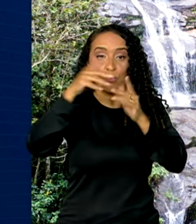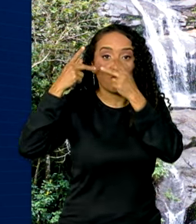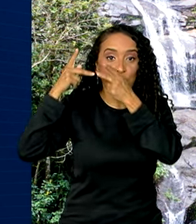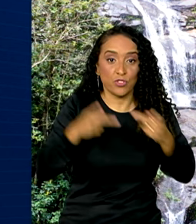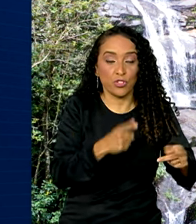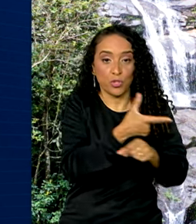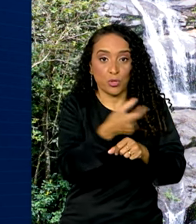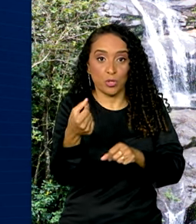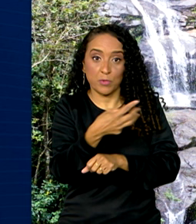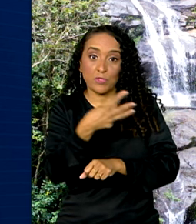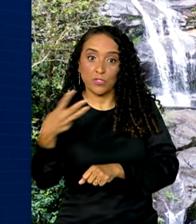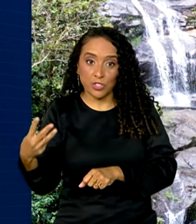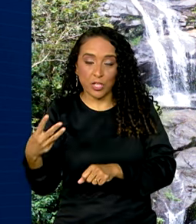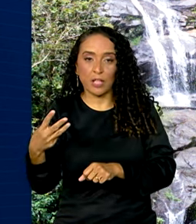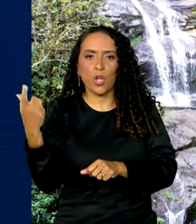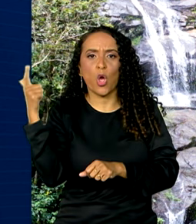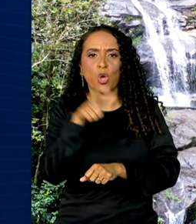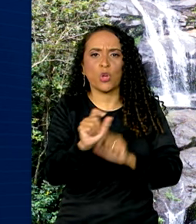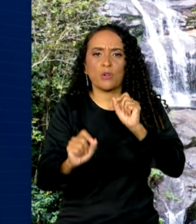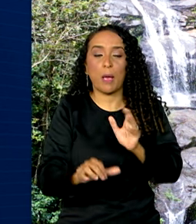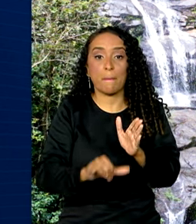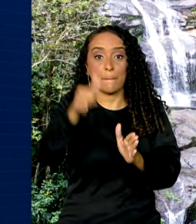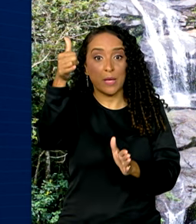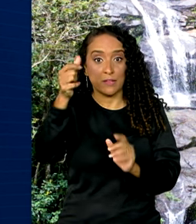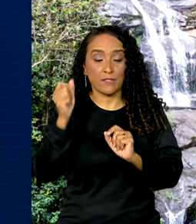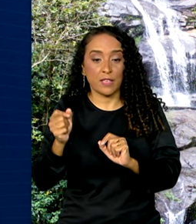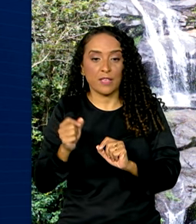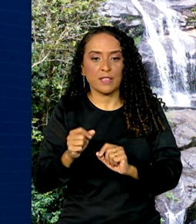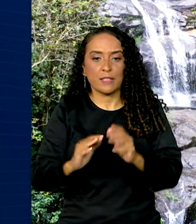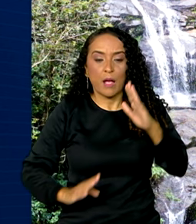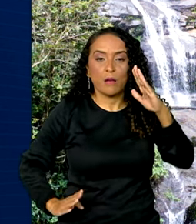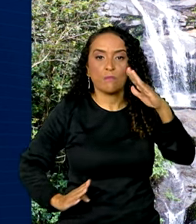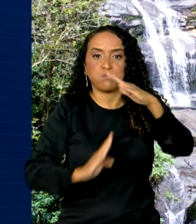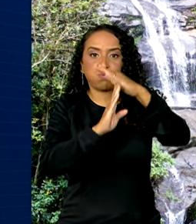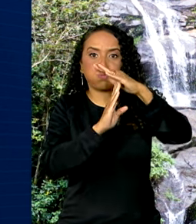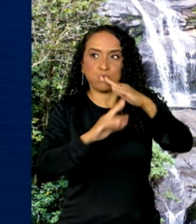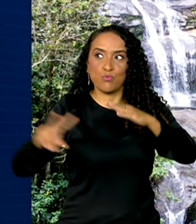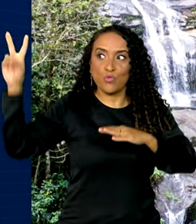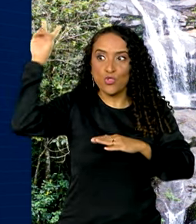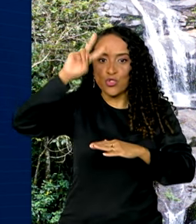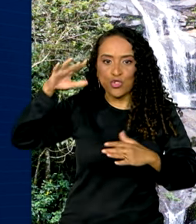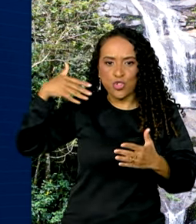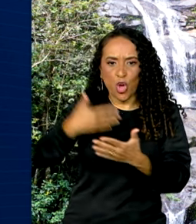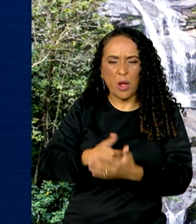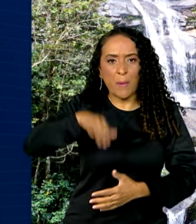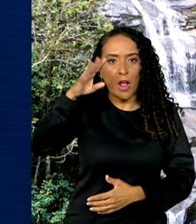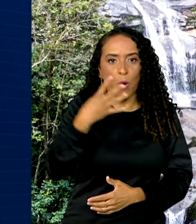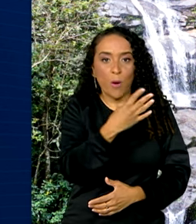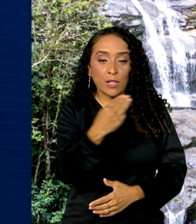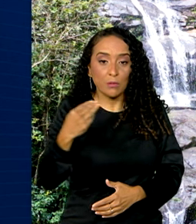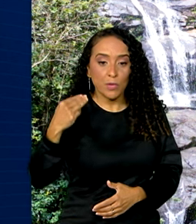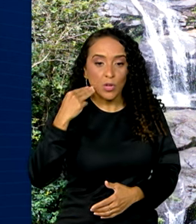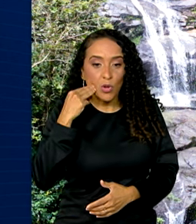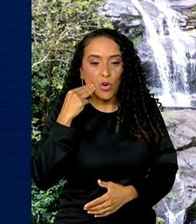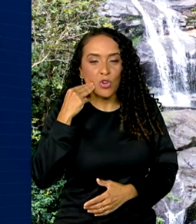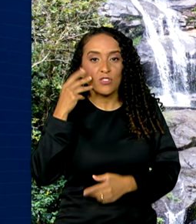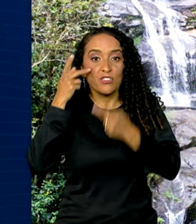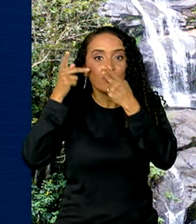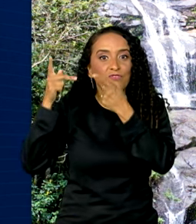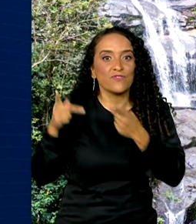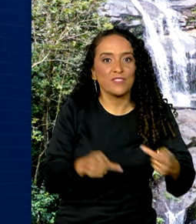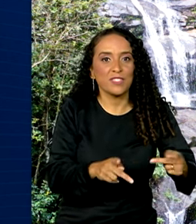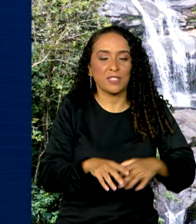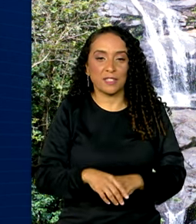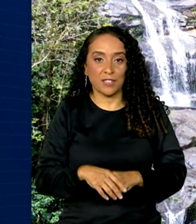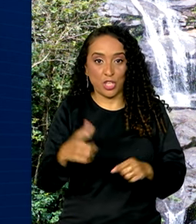Em 2023, alcançou pela primeira vez a marca histórica de mais de 4 milhões de visitas.